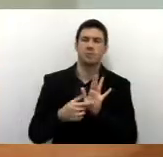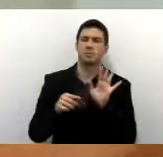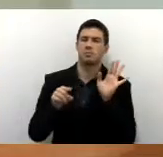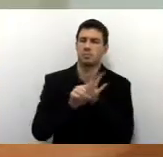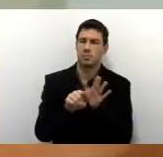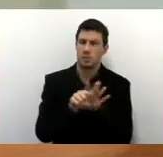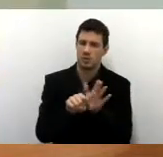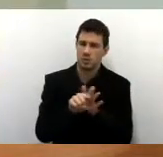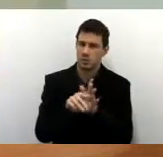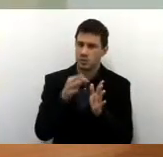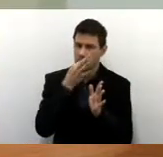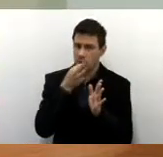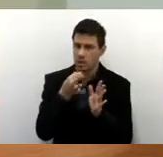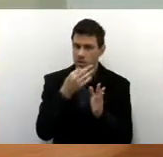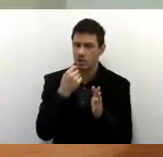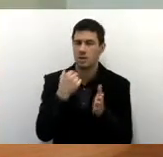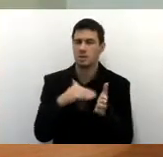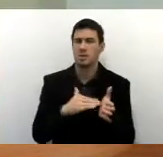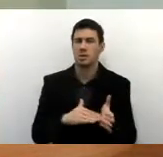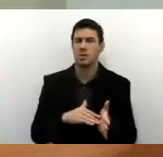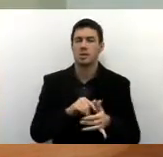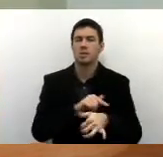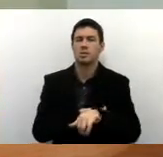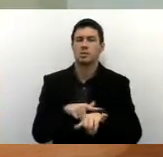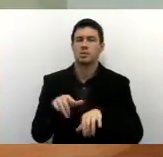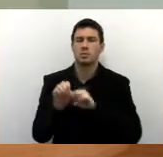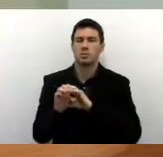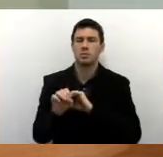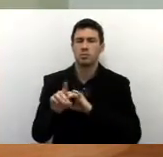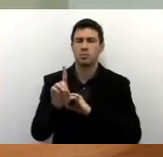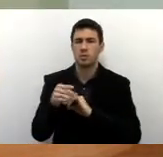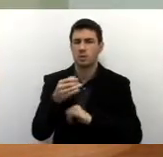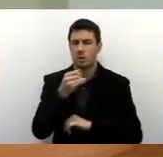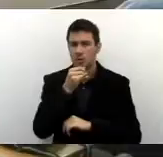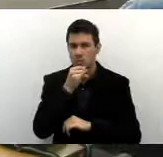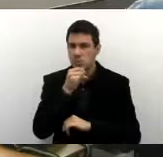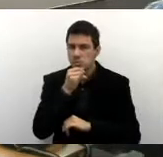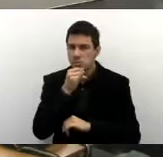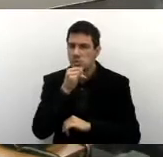citei, dei como exemplo a Secretaria de Educação, que é um mau exemplo.